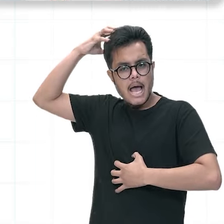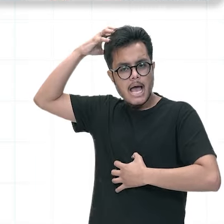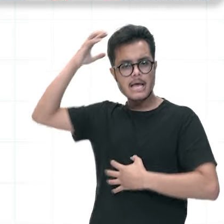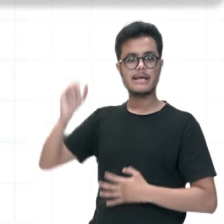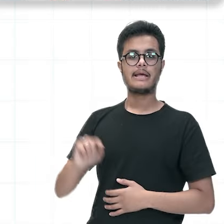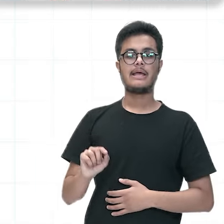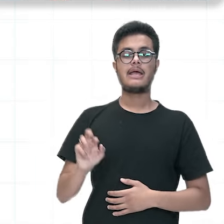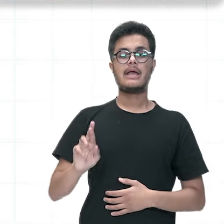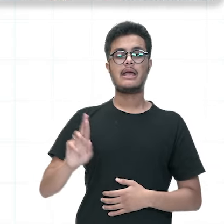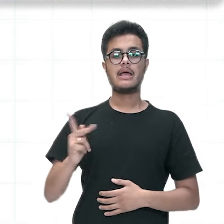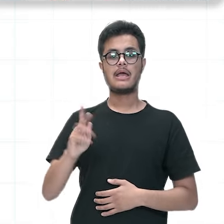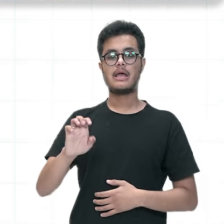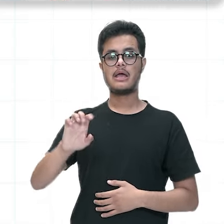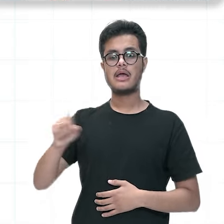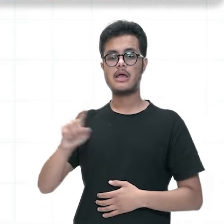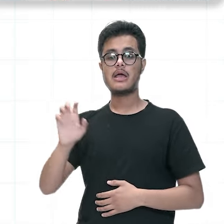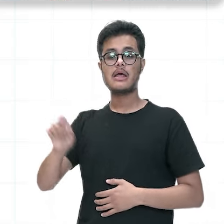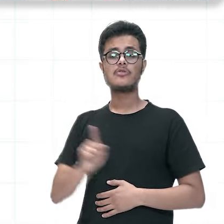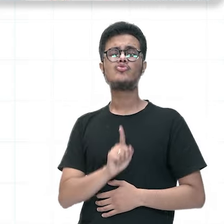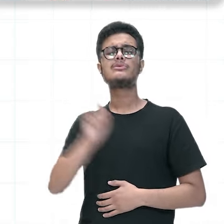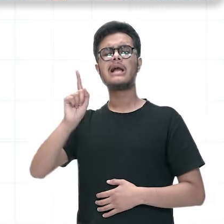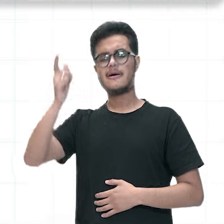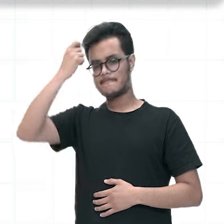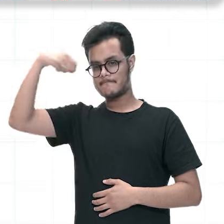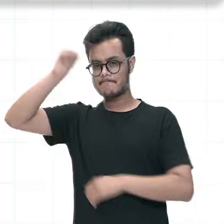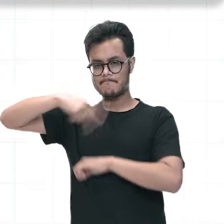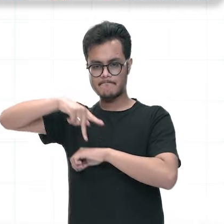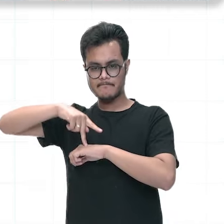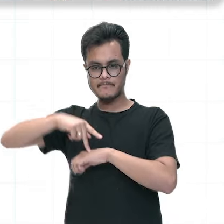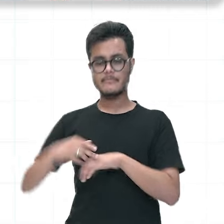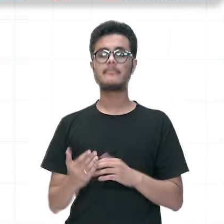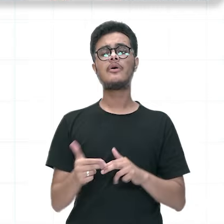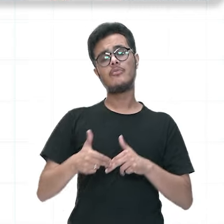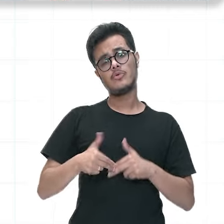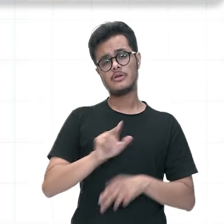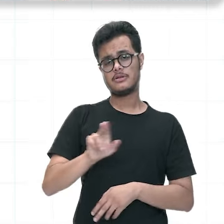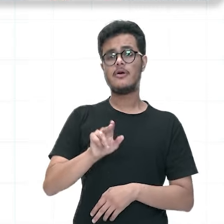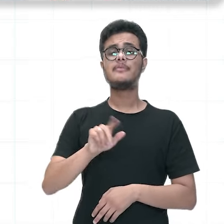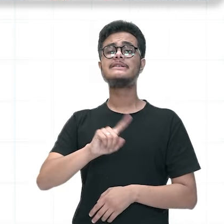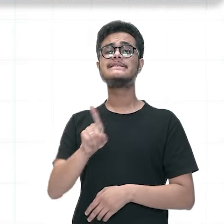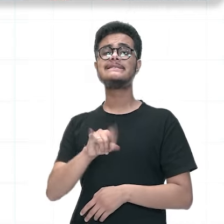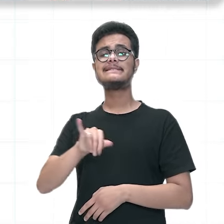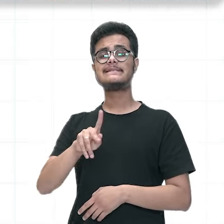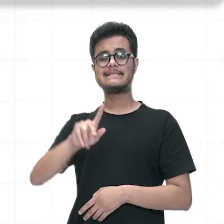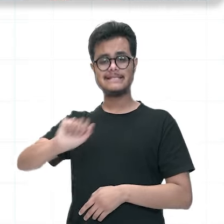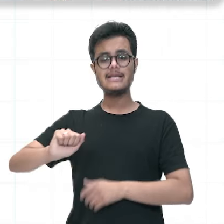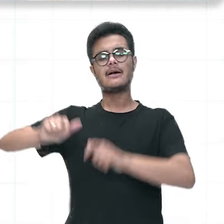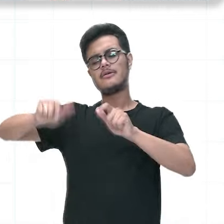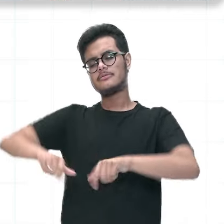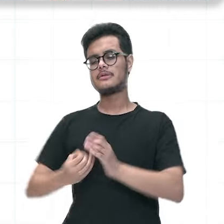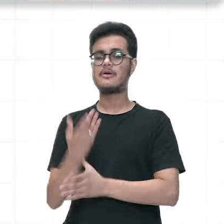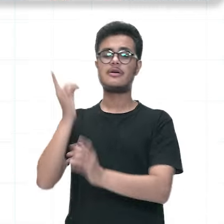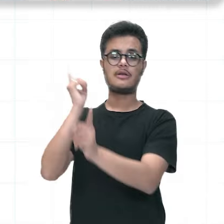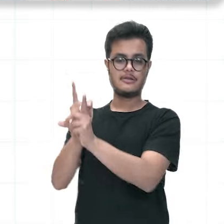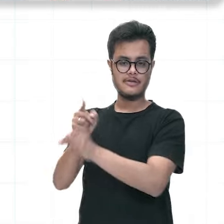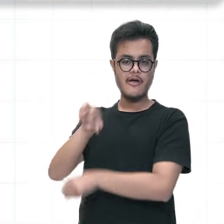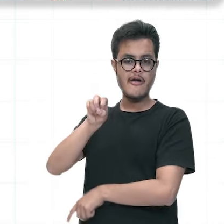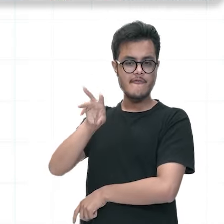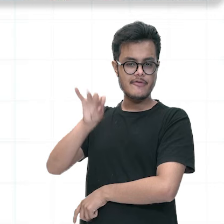zika, em Unganda, na África. Então, por isso aí o nome zika, né? Por conta aí de onde esse macaco foi